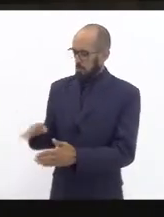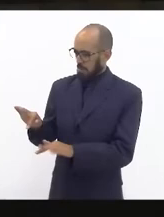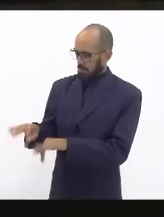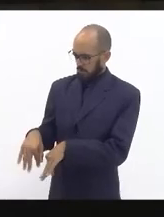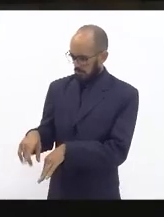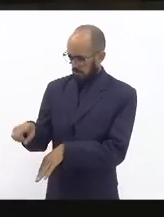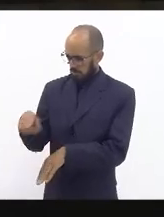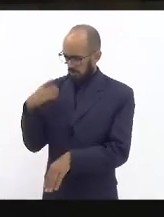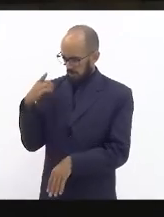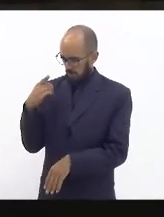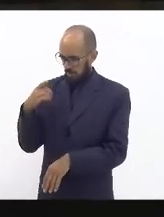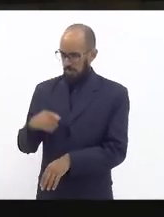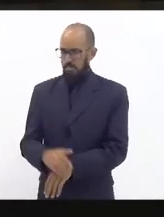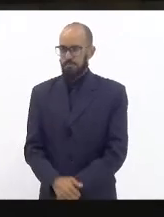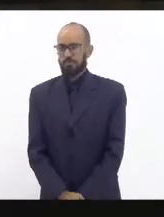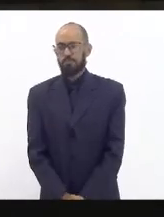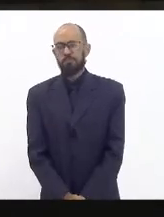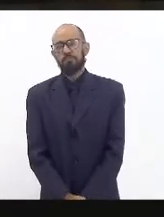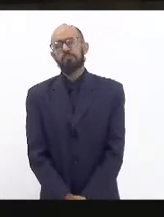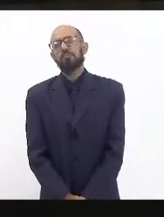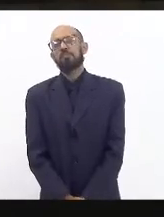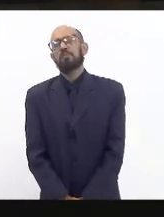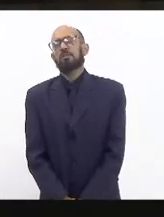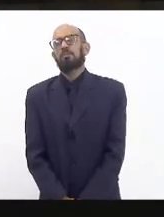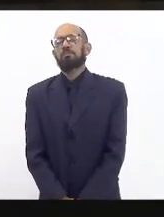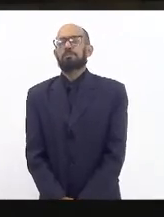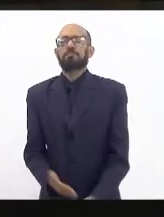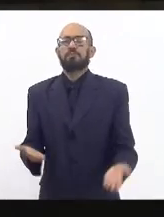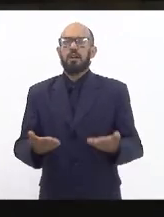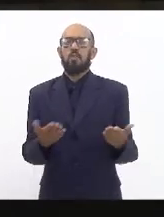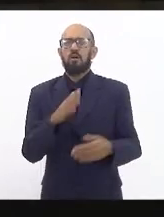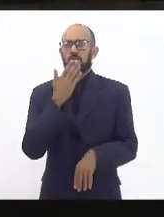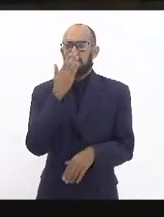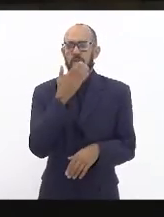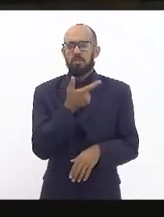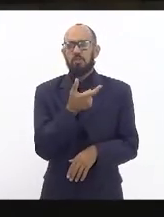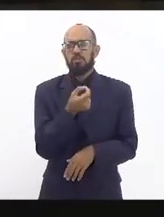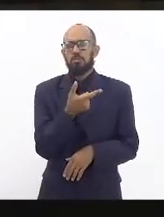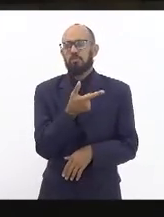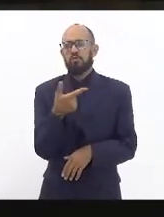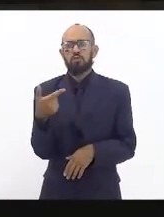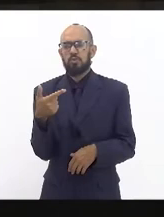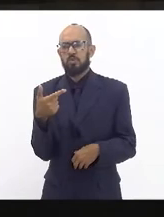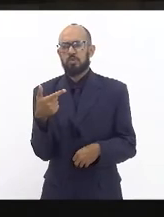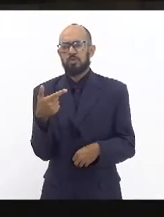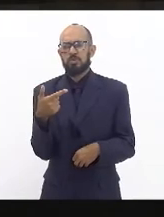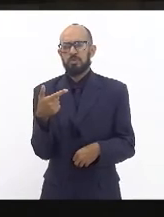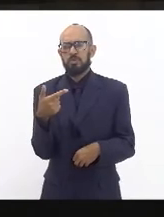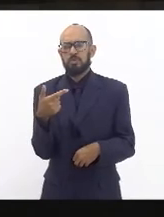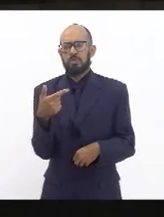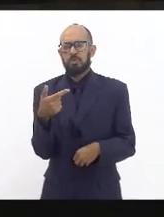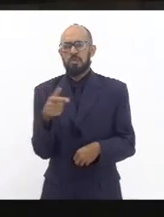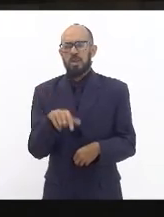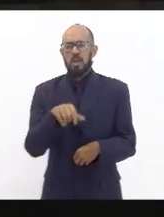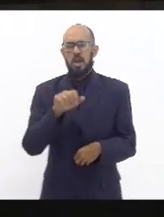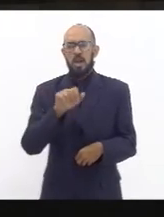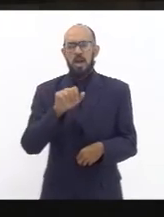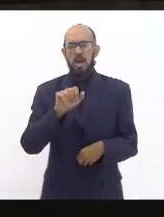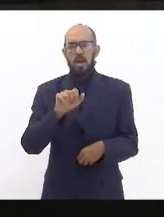bom quando chega agora em fevereiro de 22 a agência nacional do petróleo